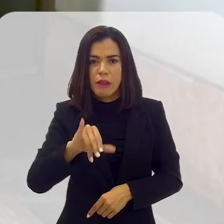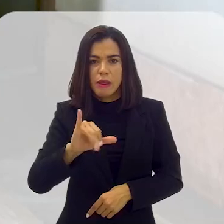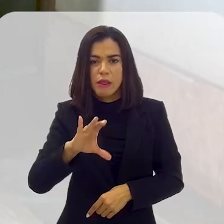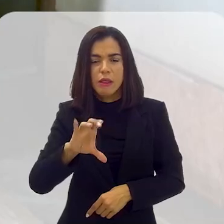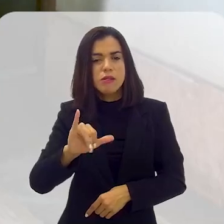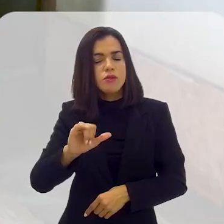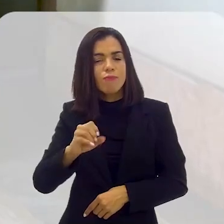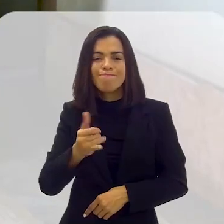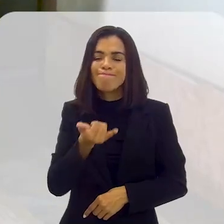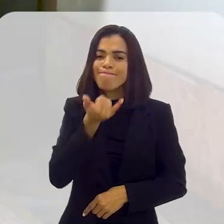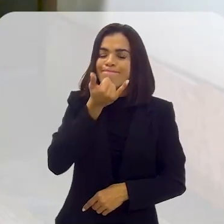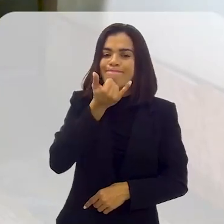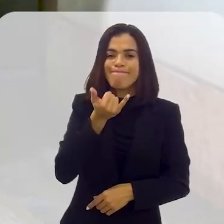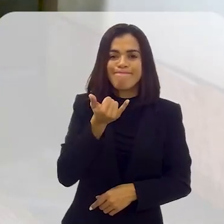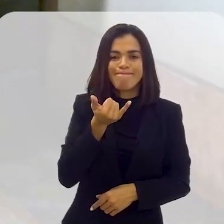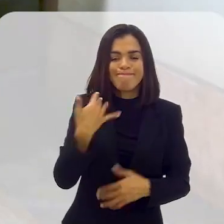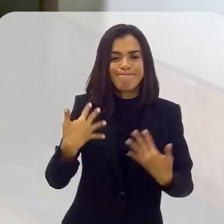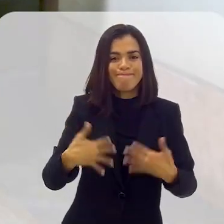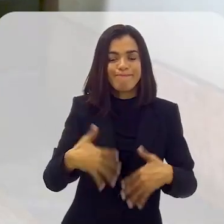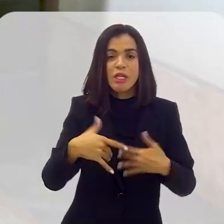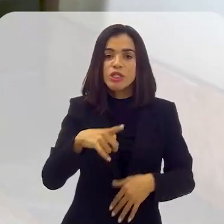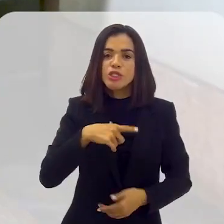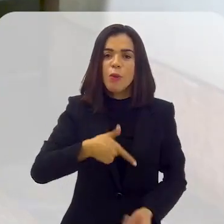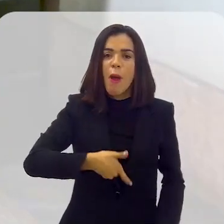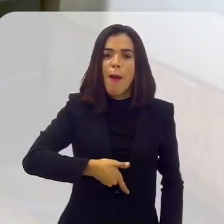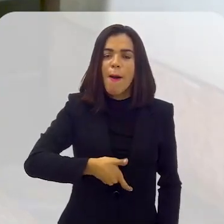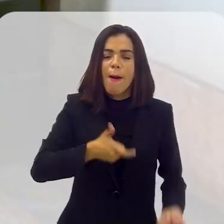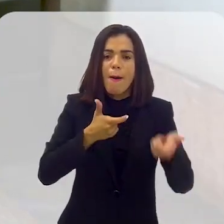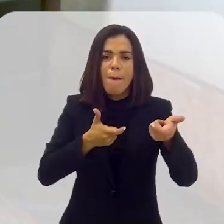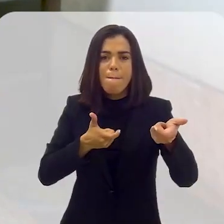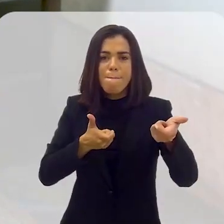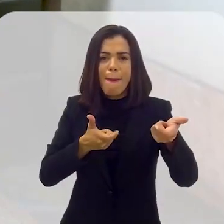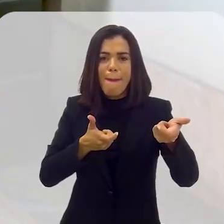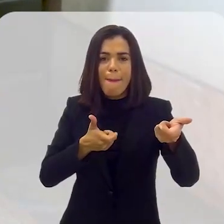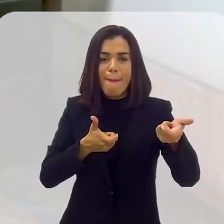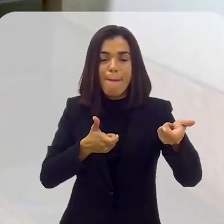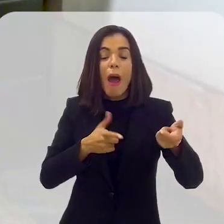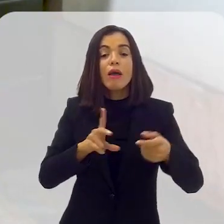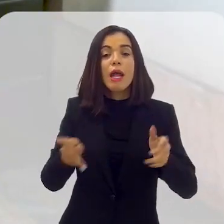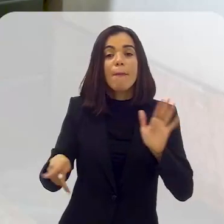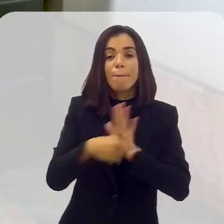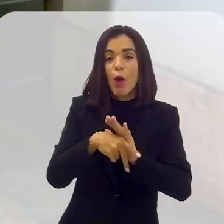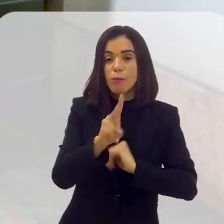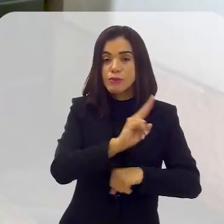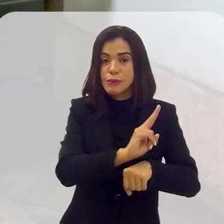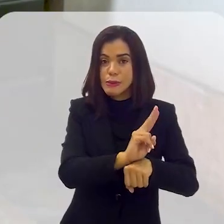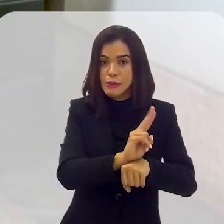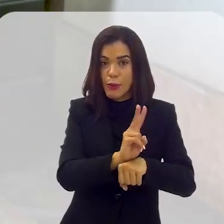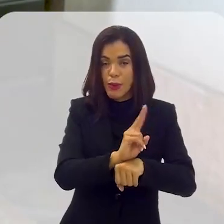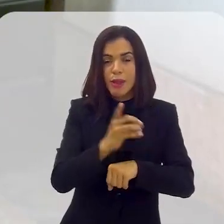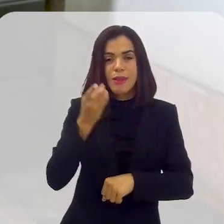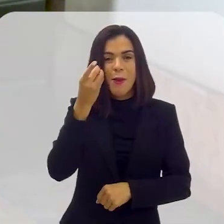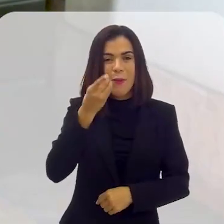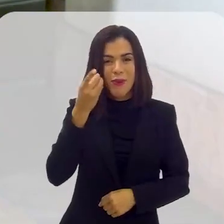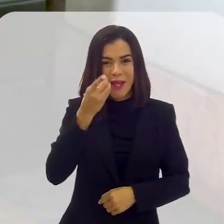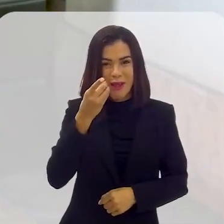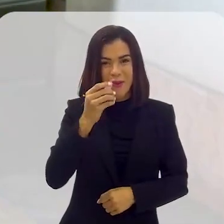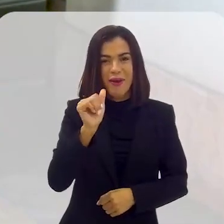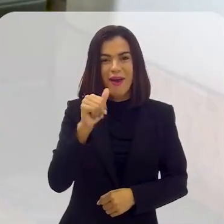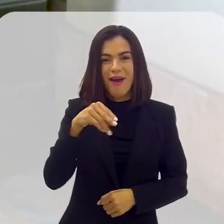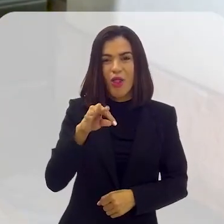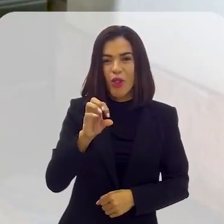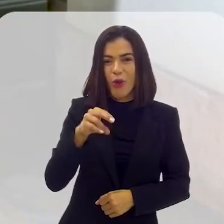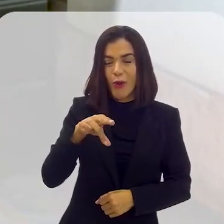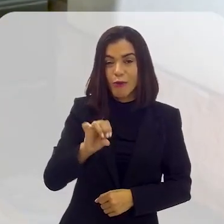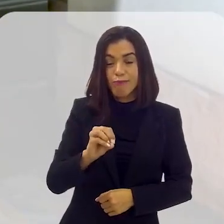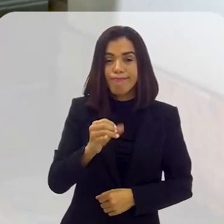numa imprudência, que lamentavelmente tinha uma metralhadora, que era de uma escolta, do deputado, na época, Toninho